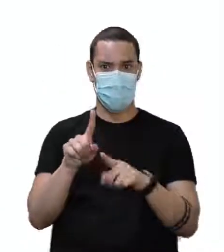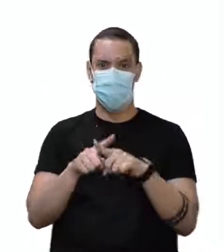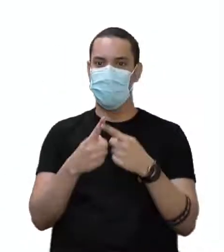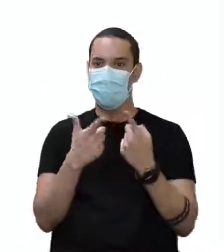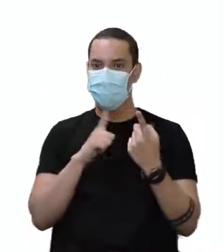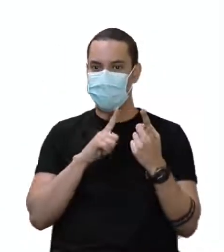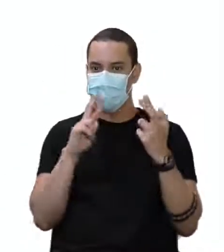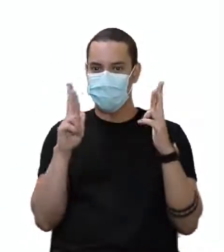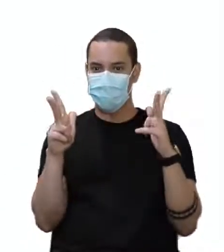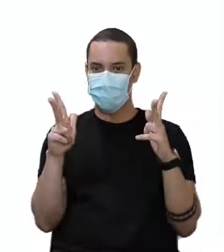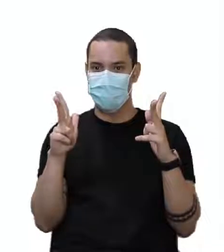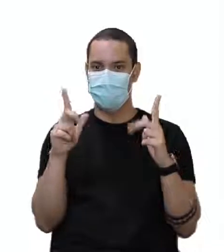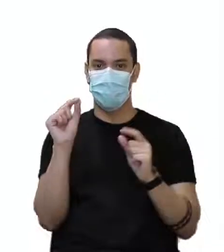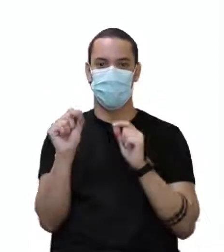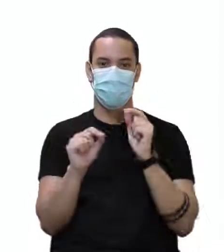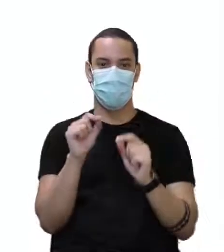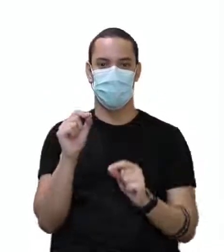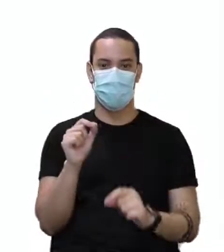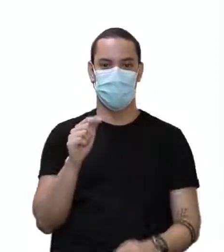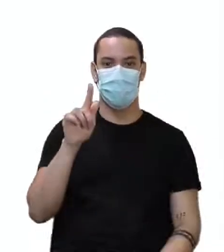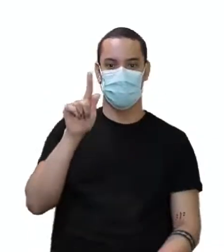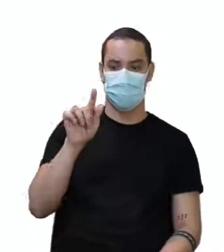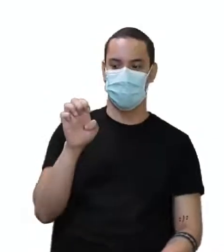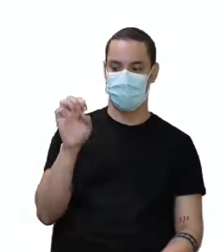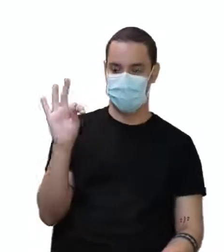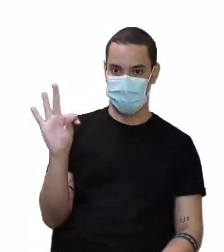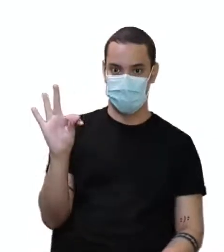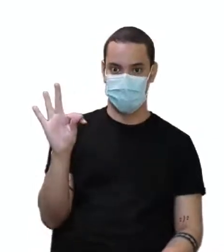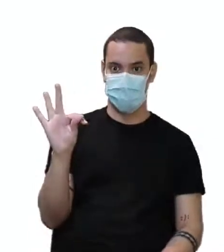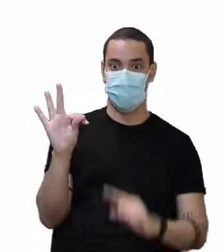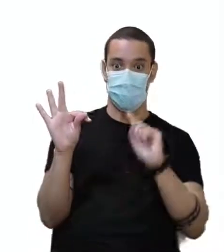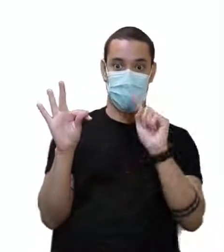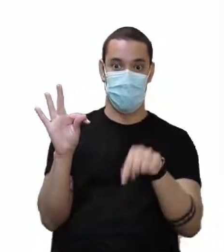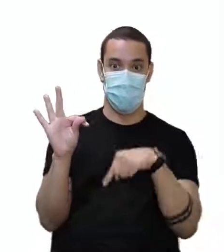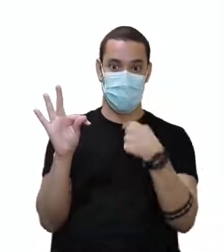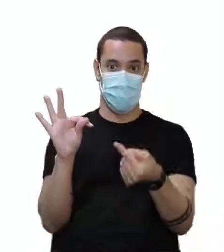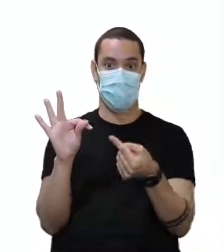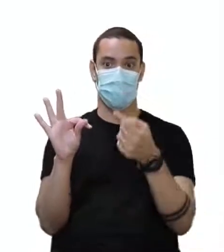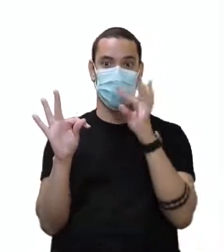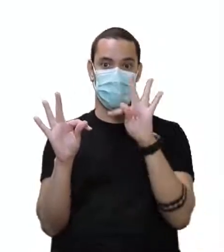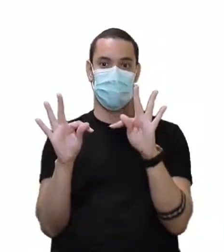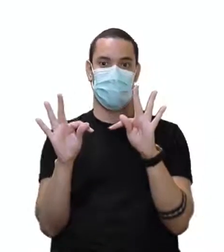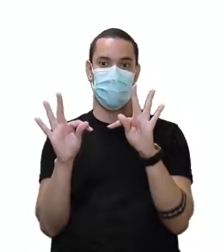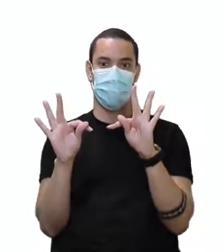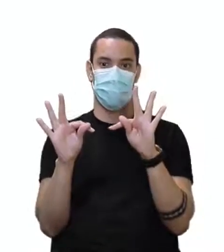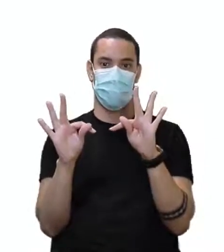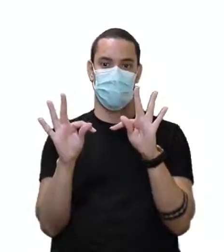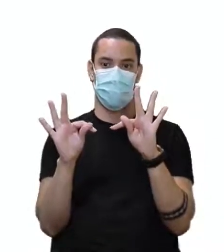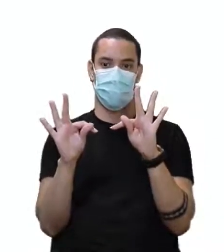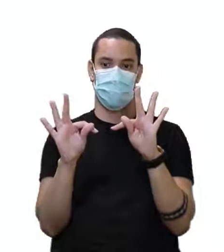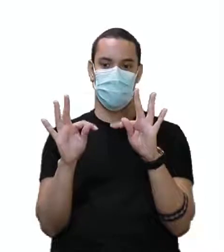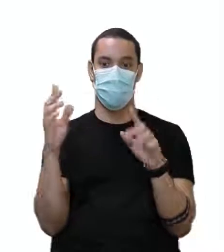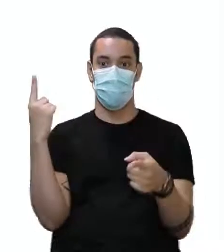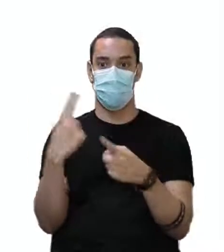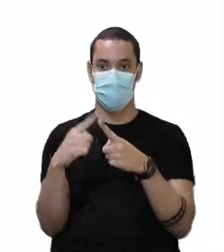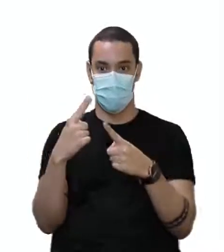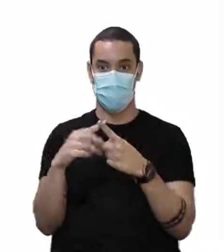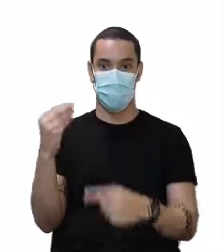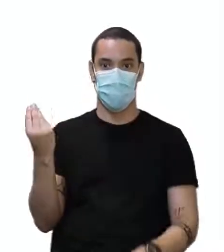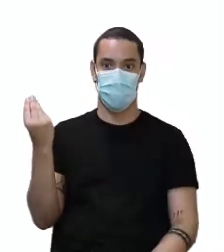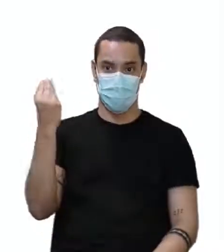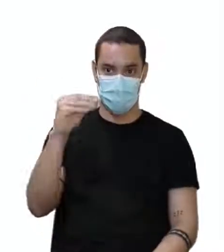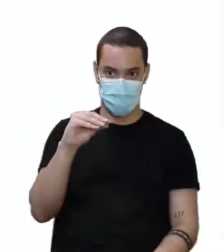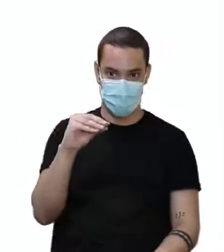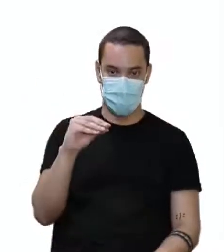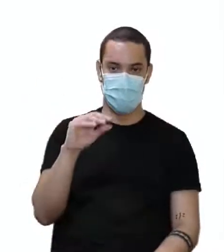vocês viram uma diferença ali, né? Tem aquele get e aqui temos uma diferença. A diferença é que além de eu acrescentar o ing,